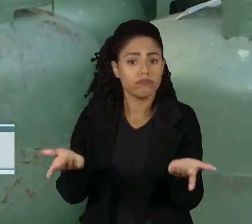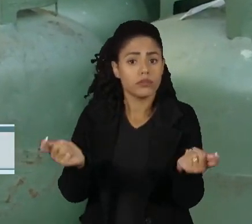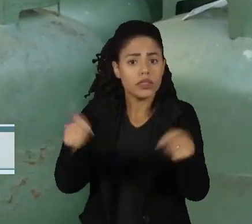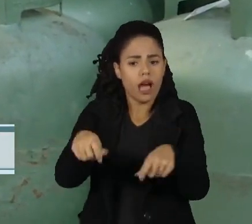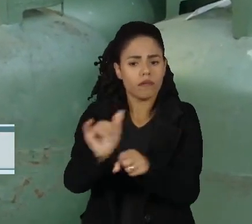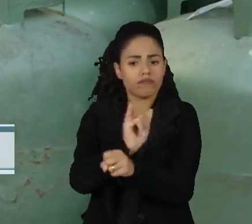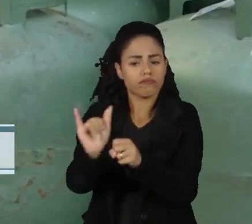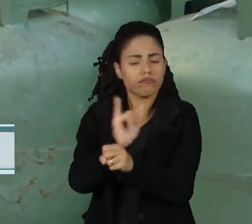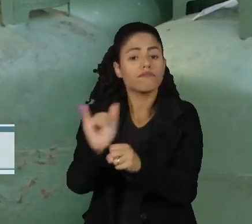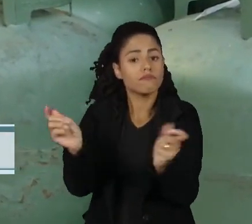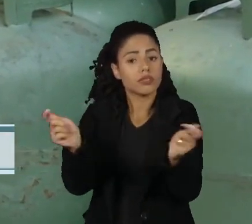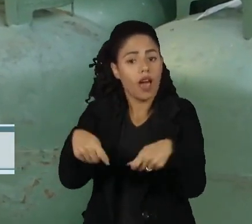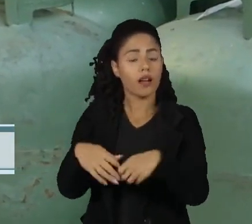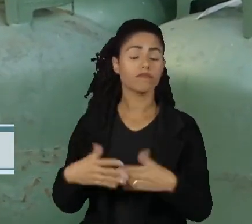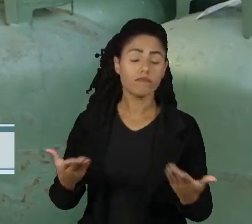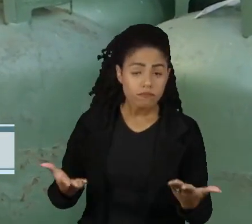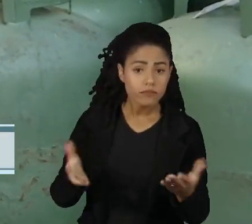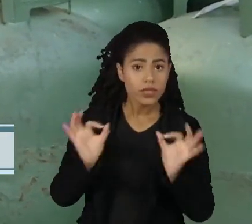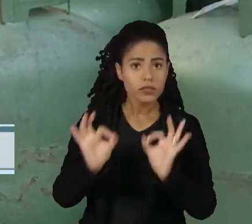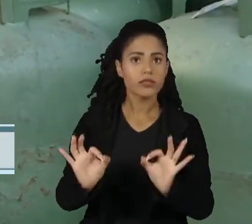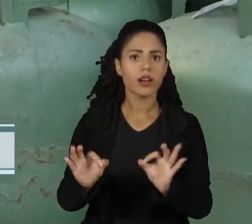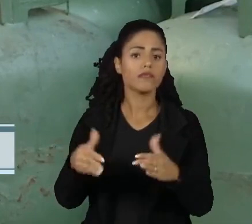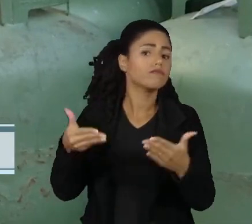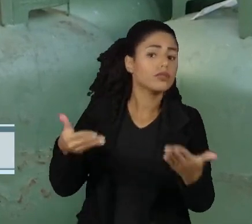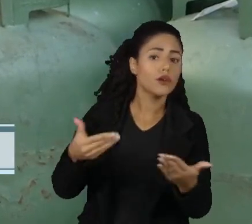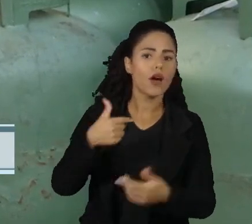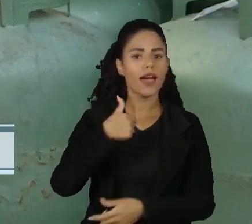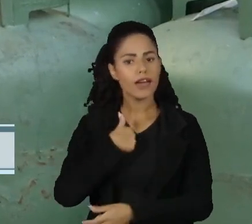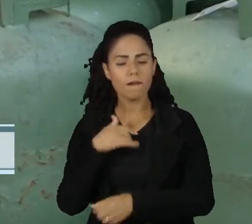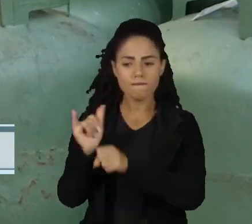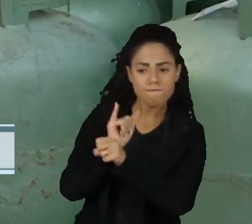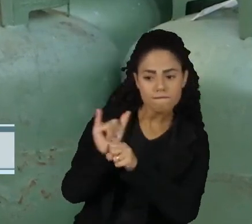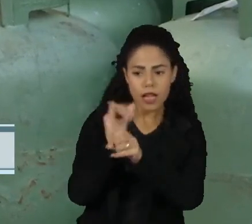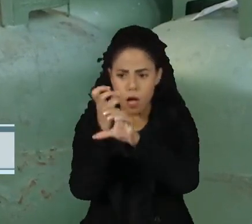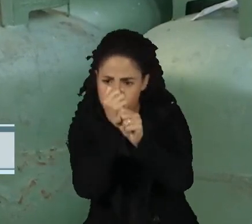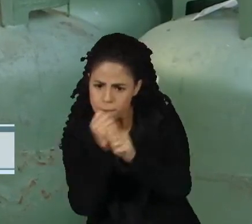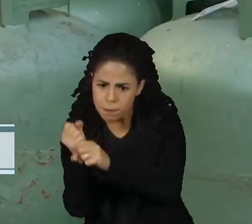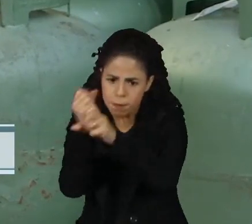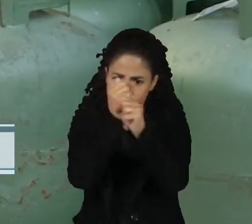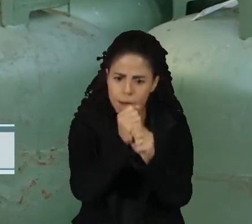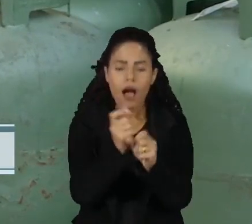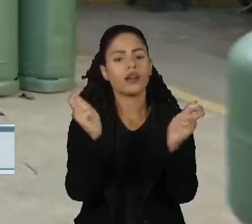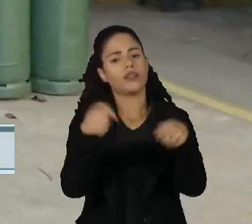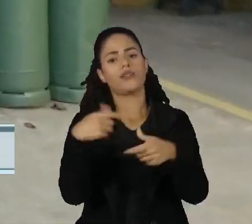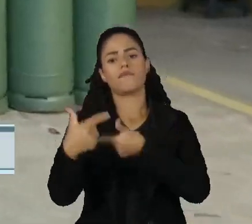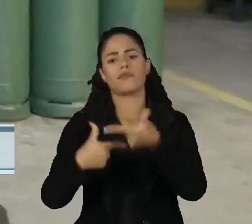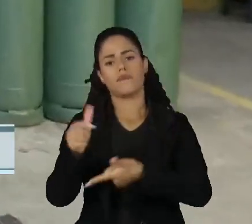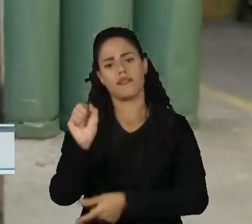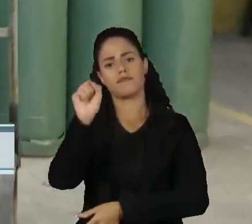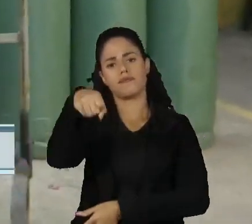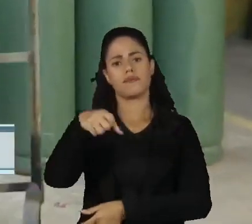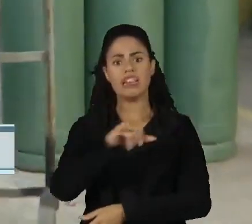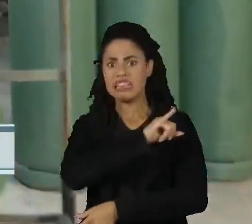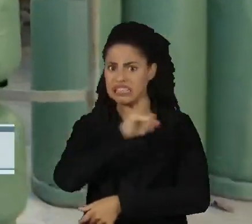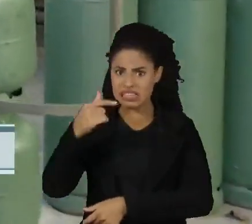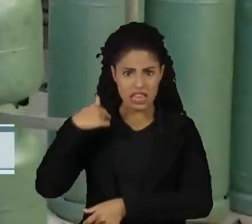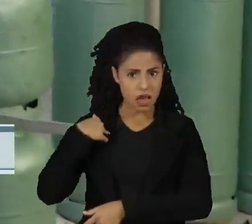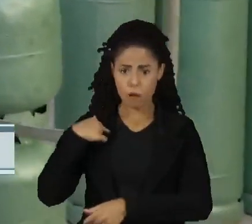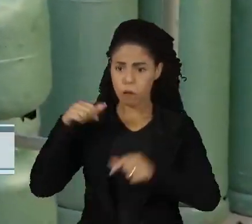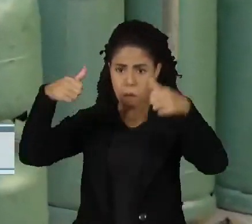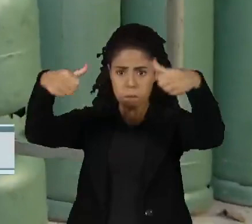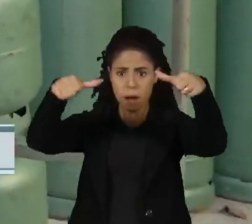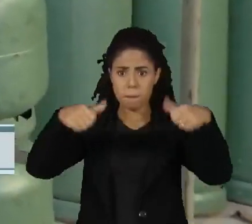imposto hoje é muito elevado. Então assim, eu fiz um cálculo aí que dá para a gente ir trabalhando. Se eu for botar um preço alto,